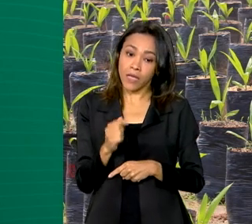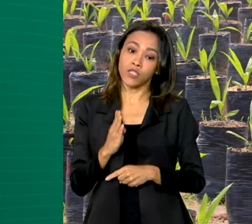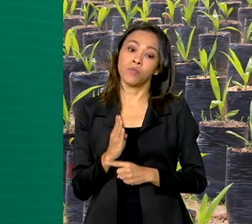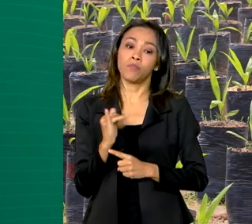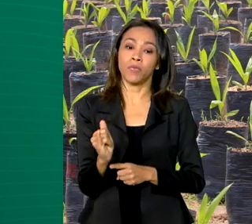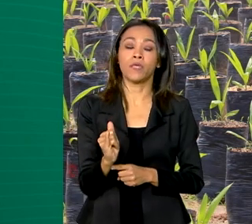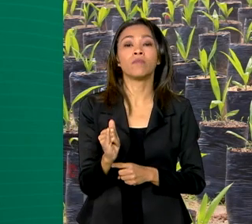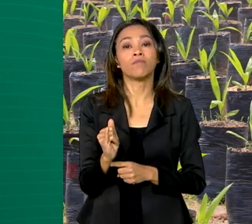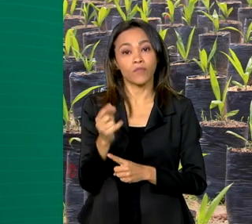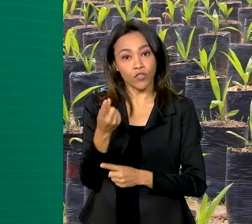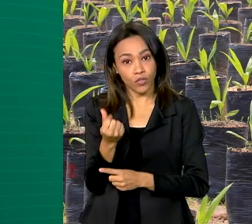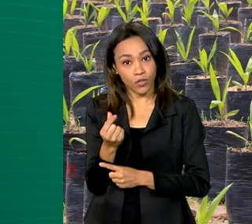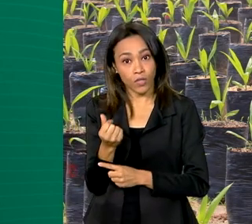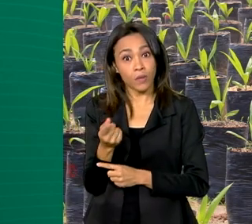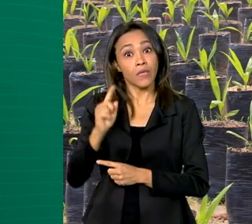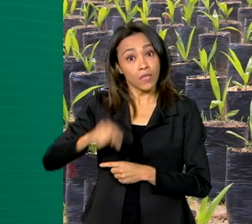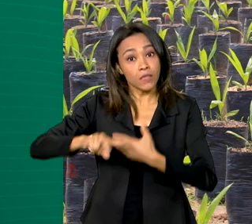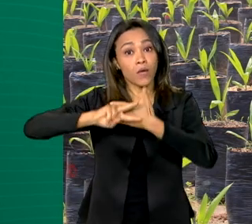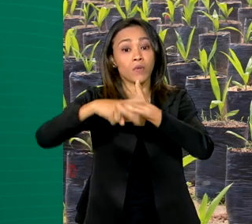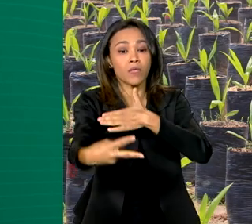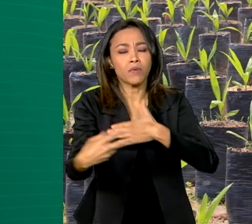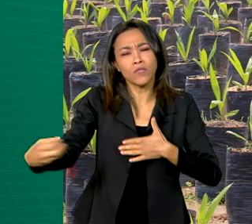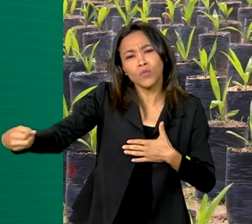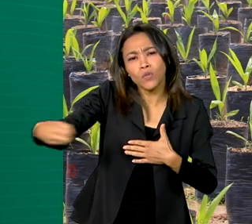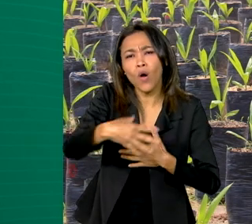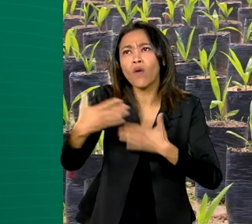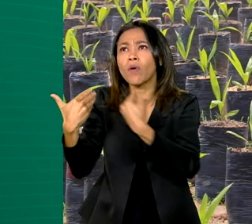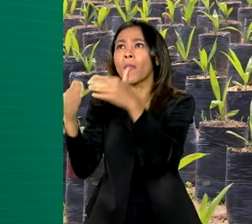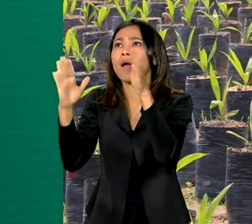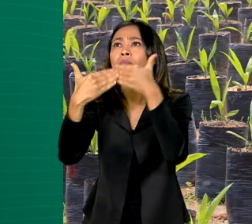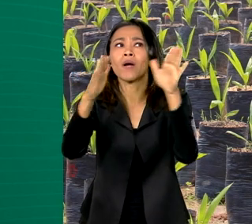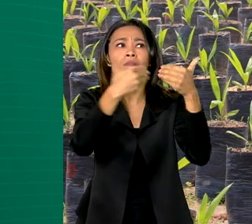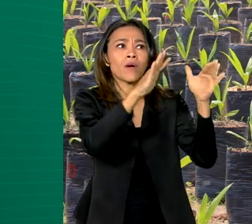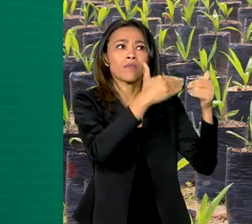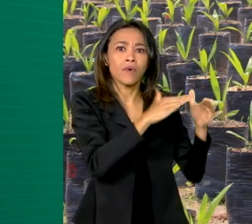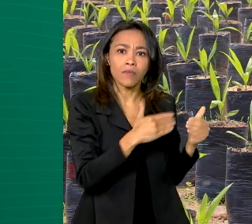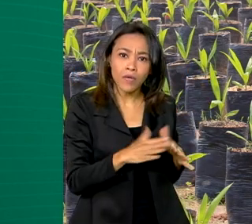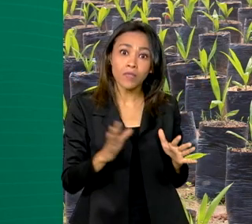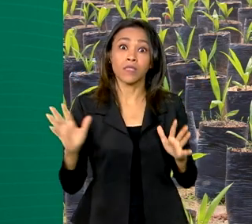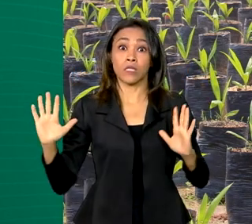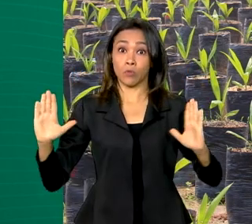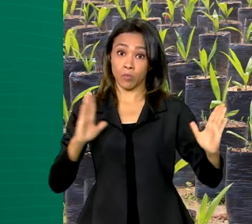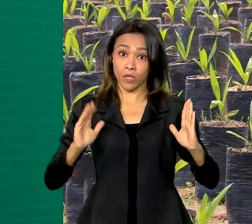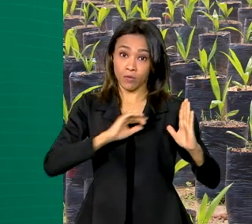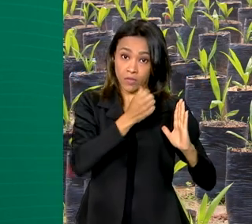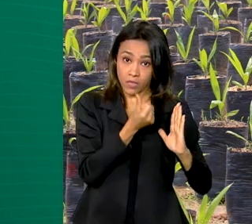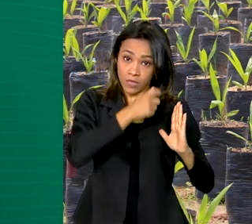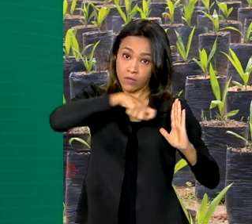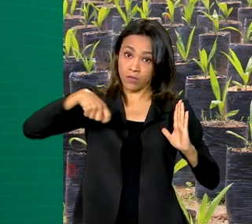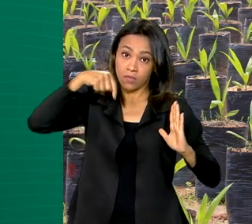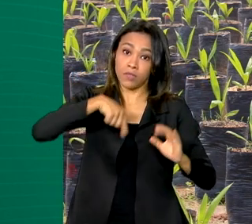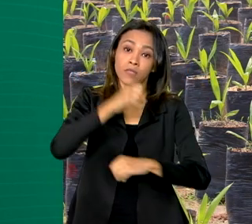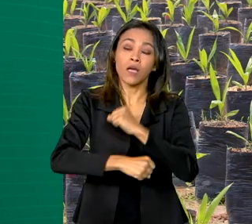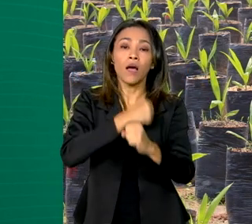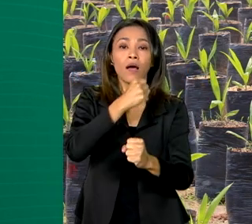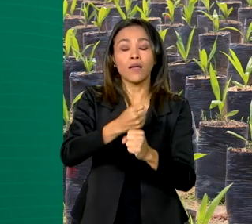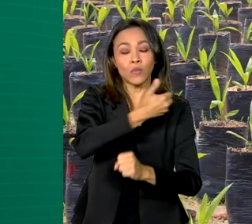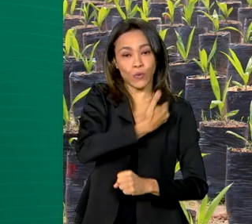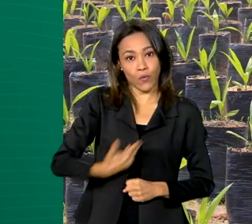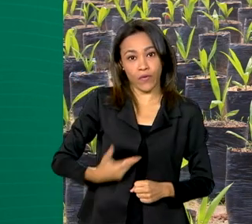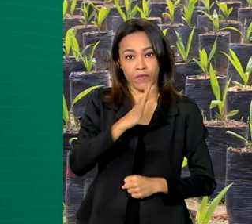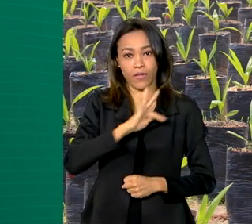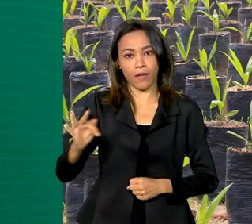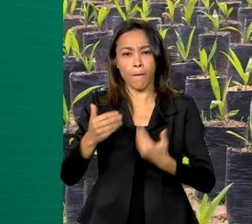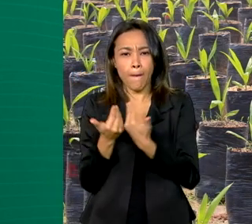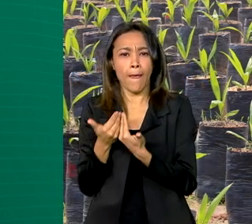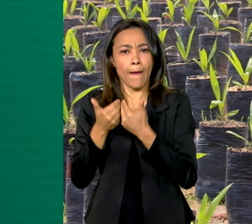receita. Resultado de novos mercados abertos para o setor. Em apenas seis meses deste ano, o governo federal abriu